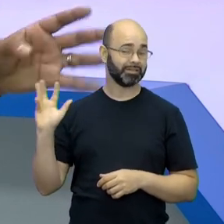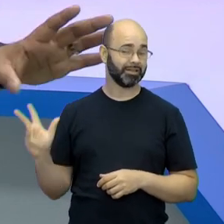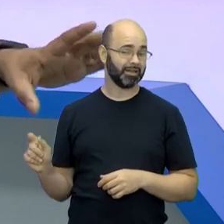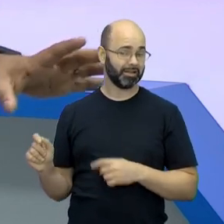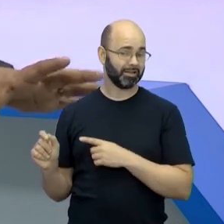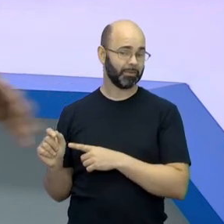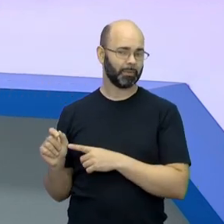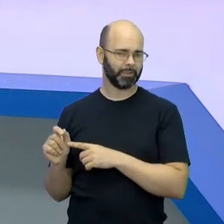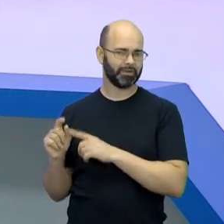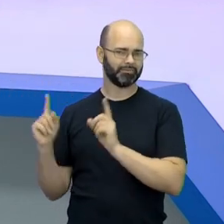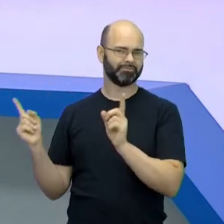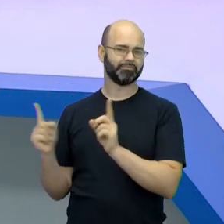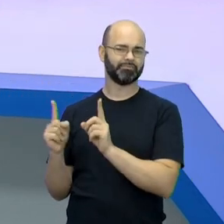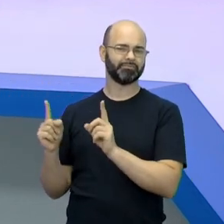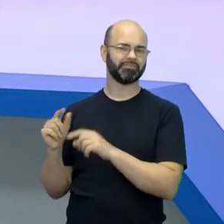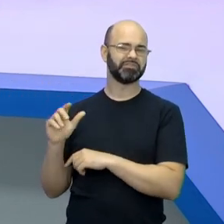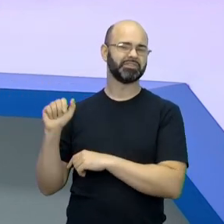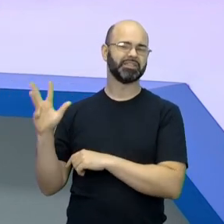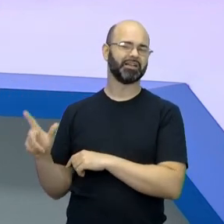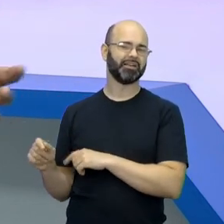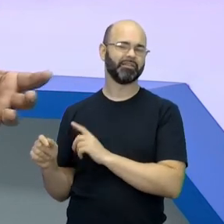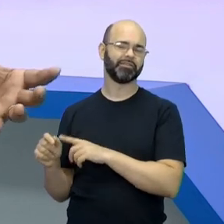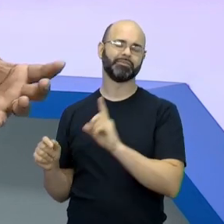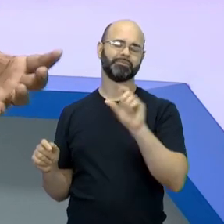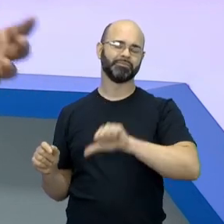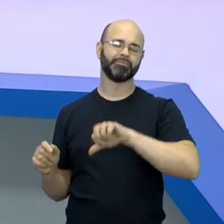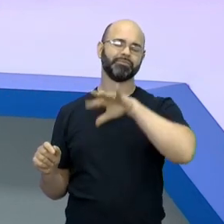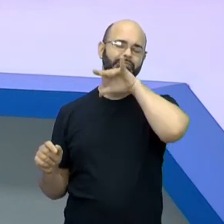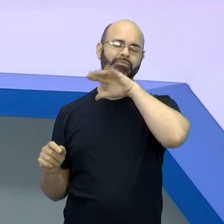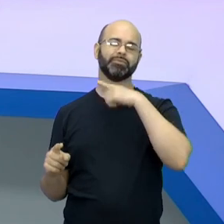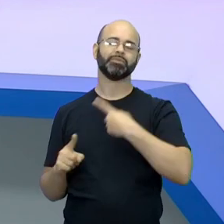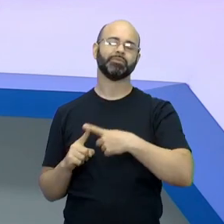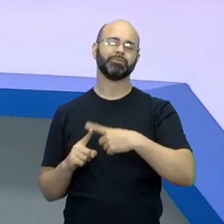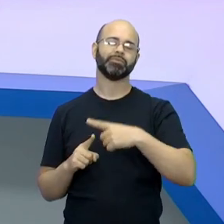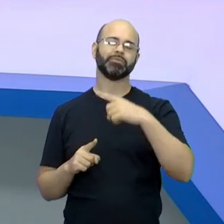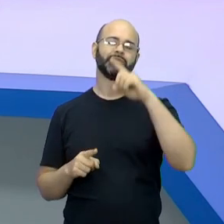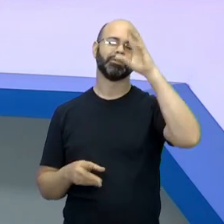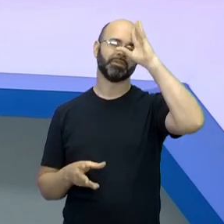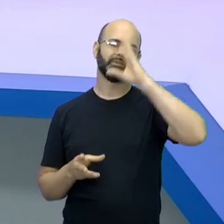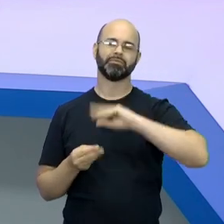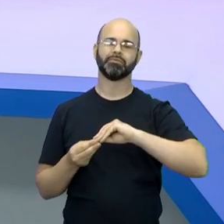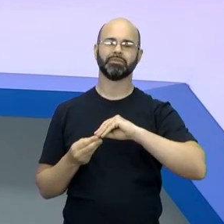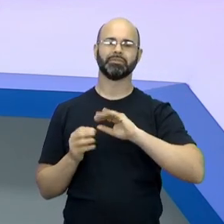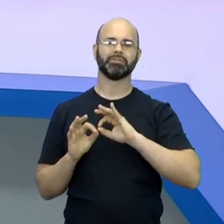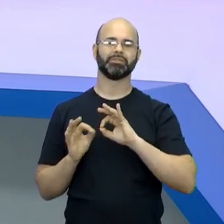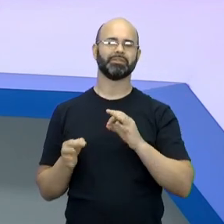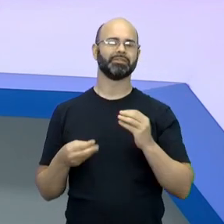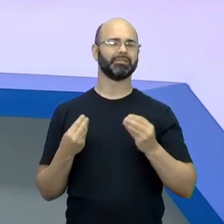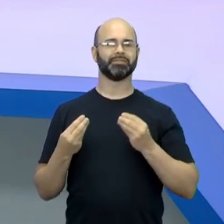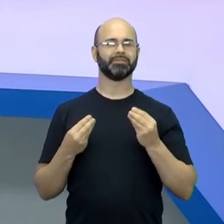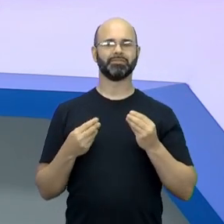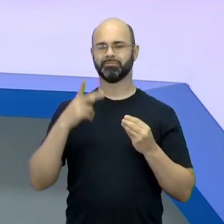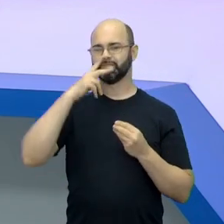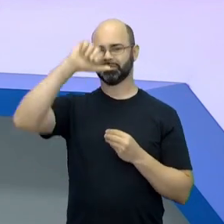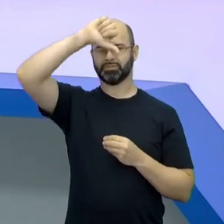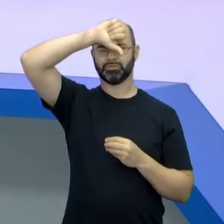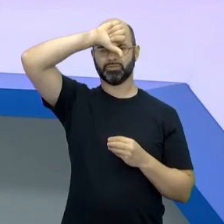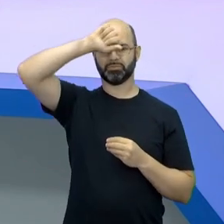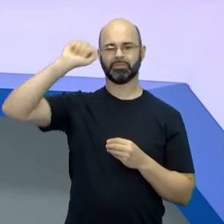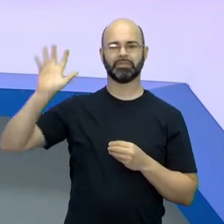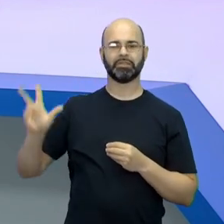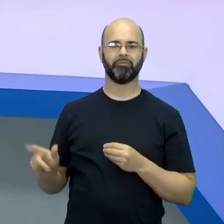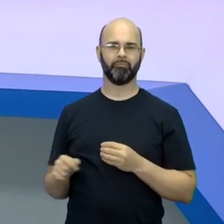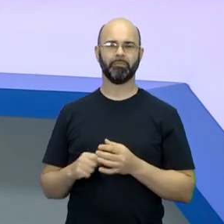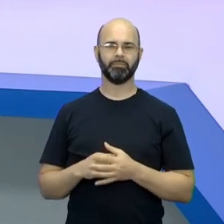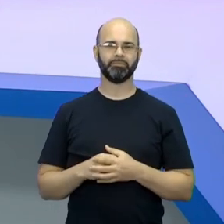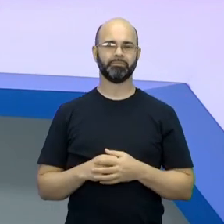esse reducionismo é ruim por quê? Porque a gente traz a ideia simplista, aquela ideia estereotipada da África. Sim.